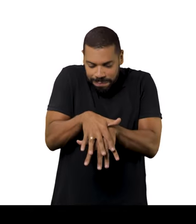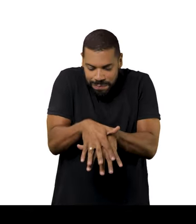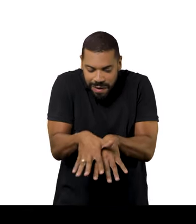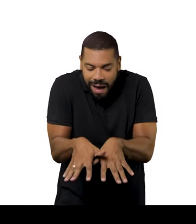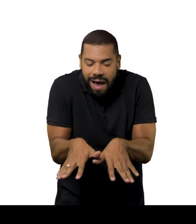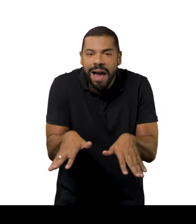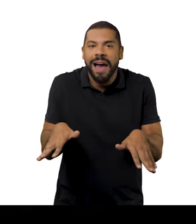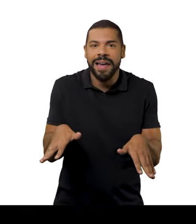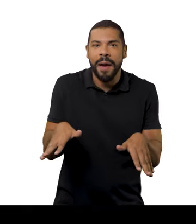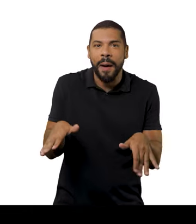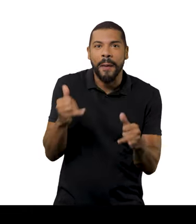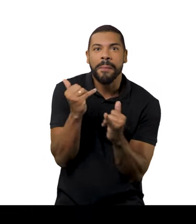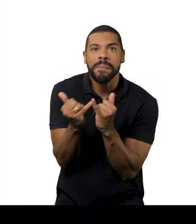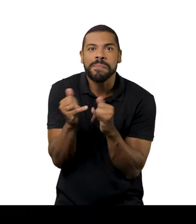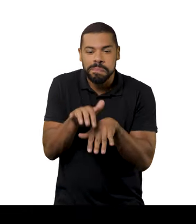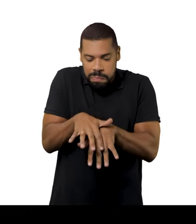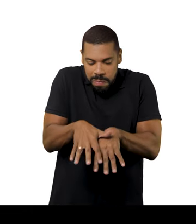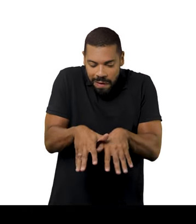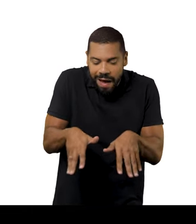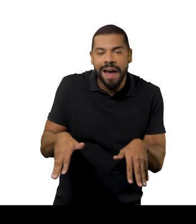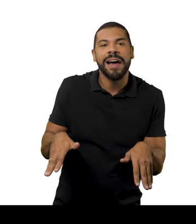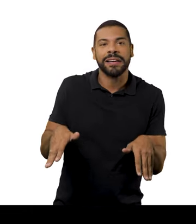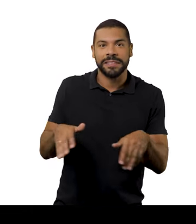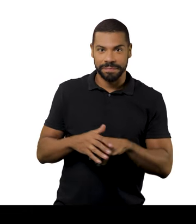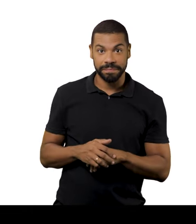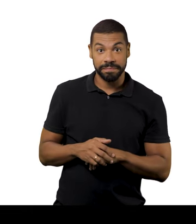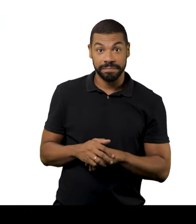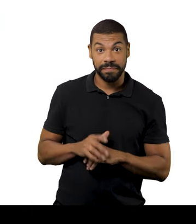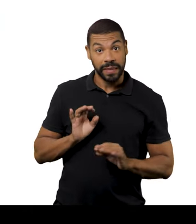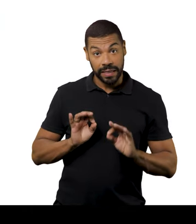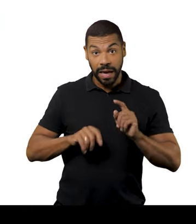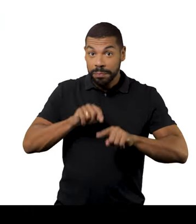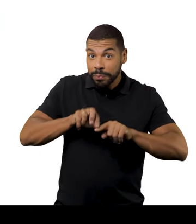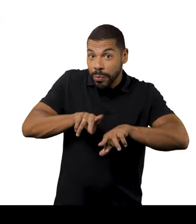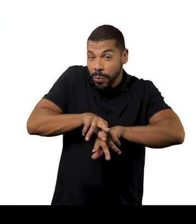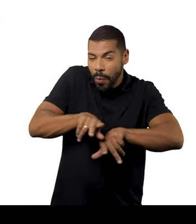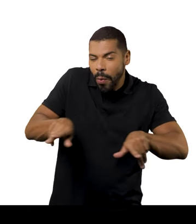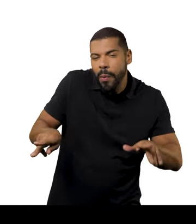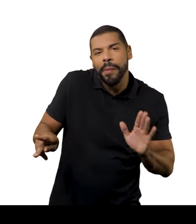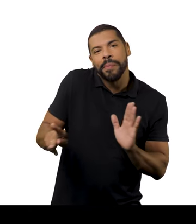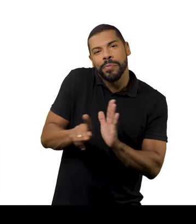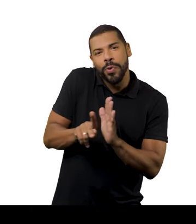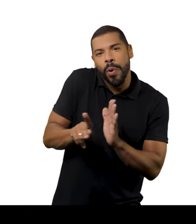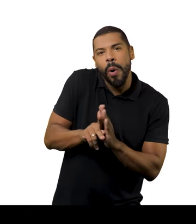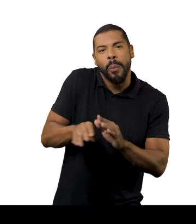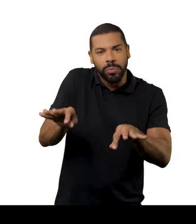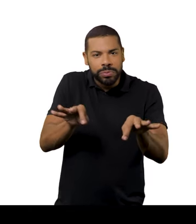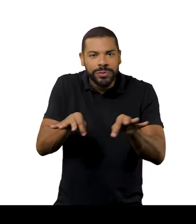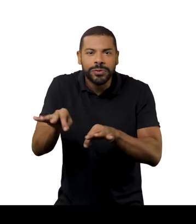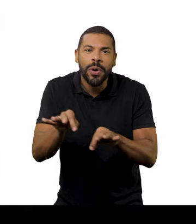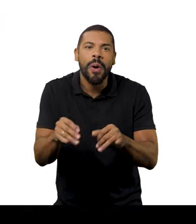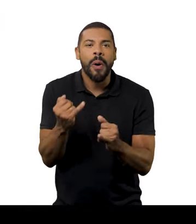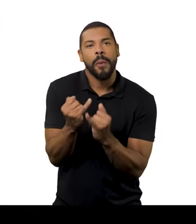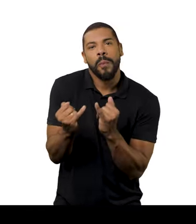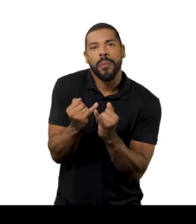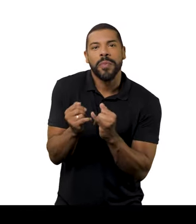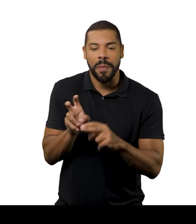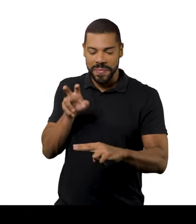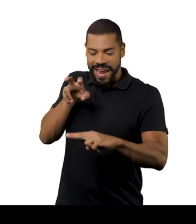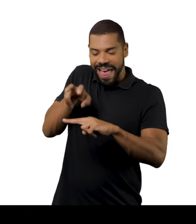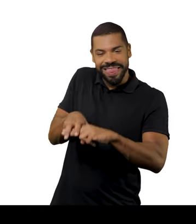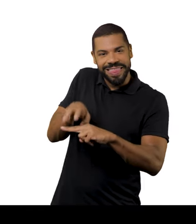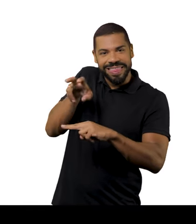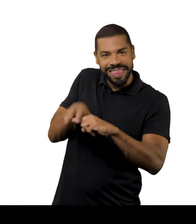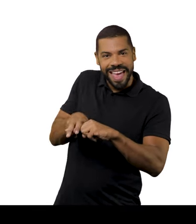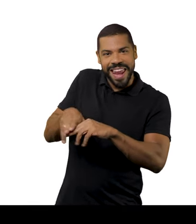ela abre, tem uma desconstrução. Fica uma mini saia com uma saia caída do lado. Ele usa materiais inusitados com um tecido de cadeira de